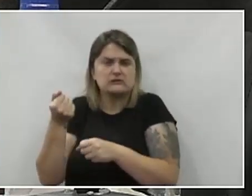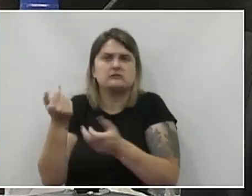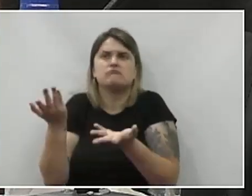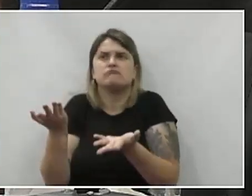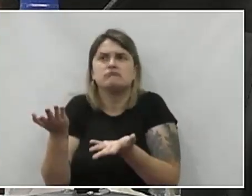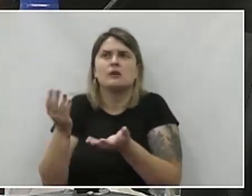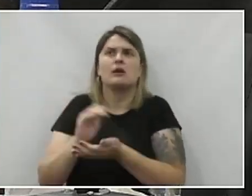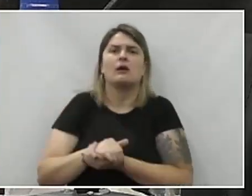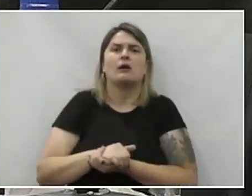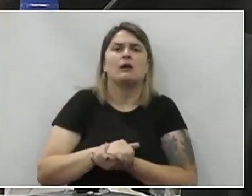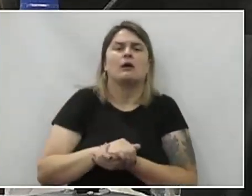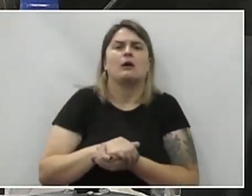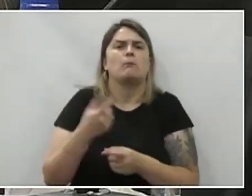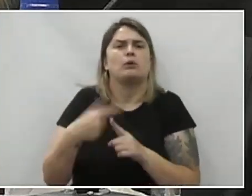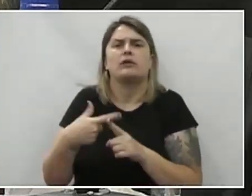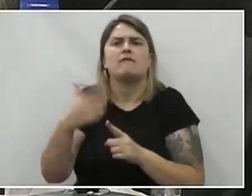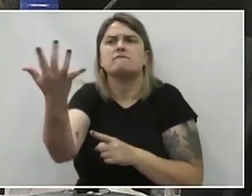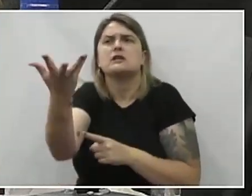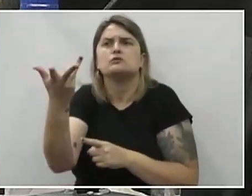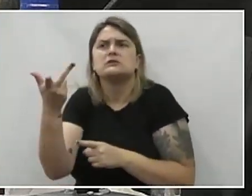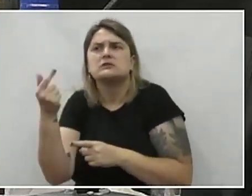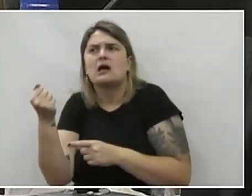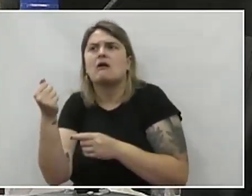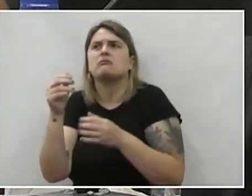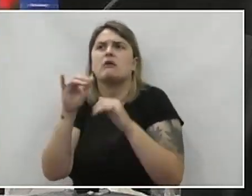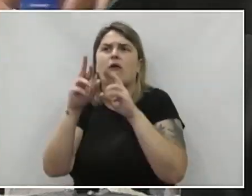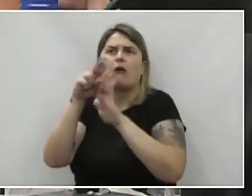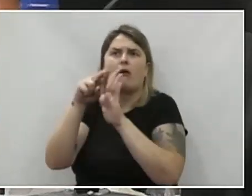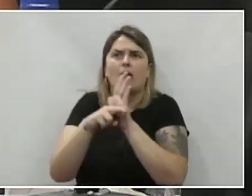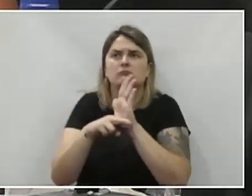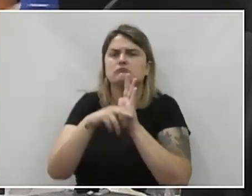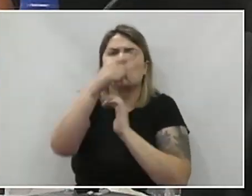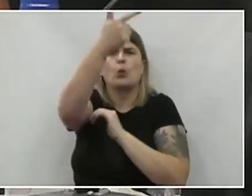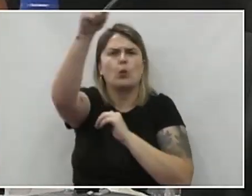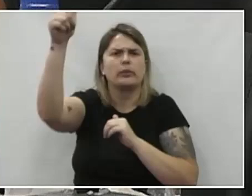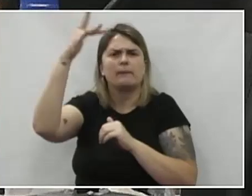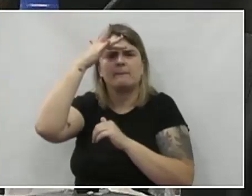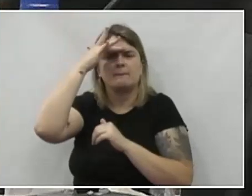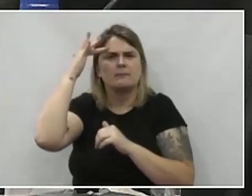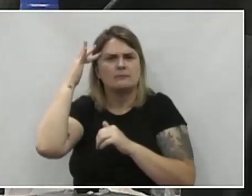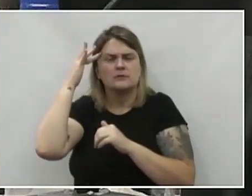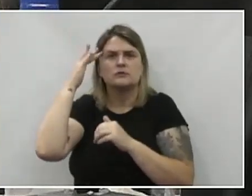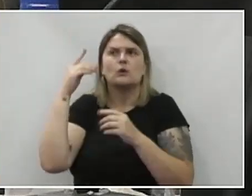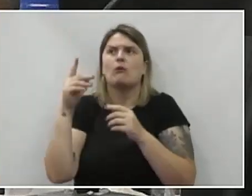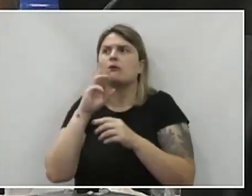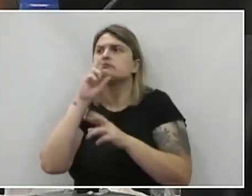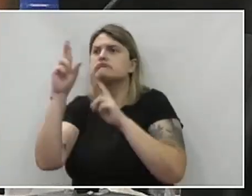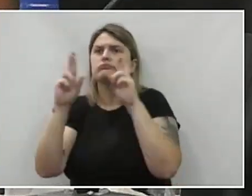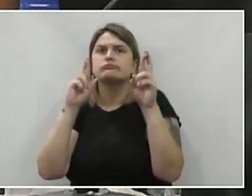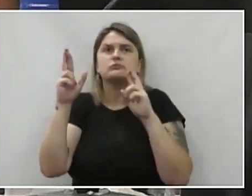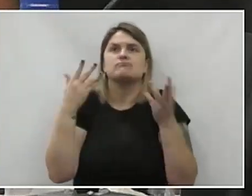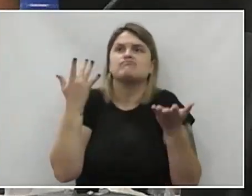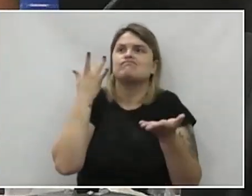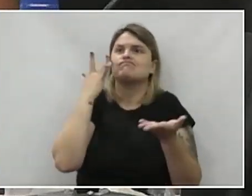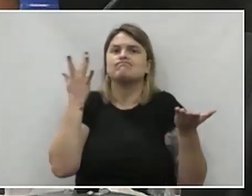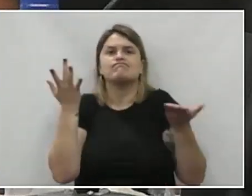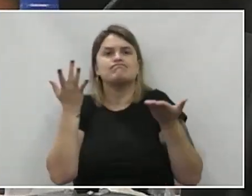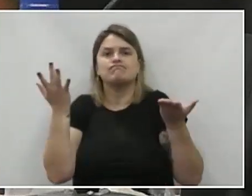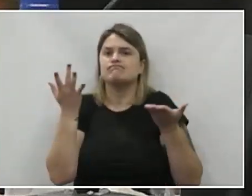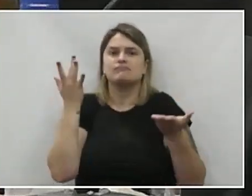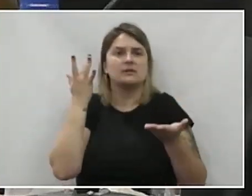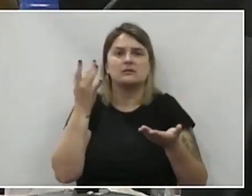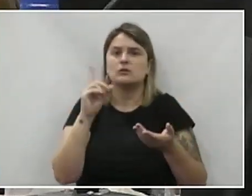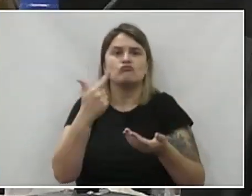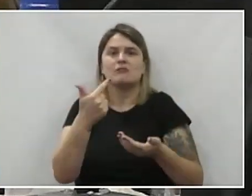velocidade que iam ser instruída. E a gente lá fora, dia e noite, está tendo que responder, coisa que a gente